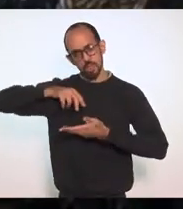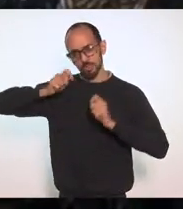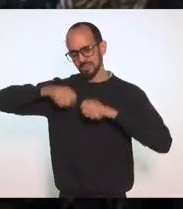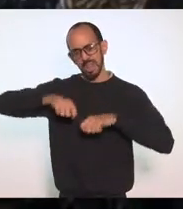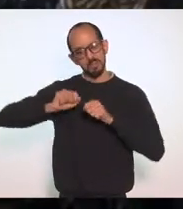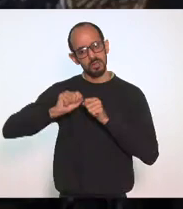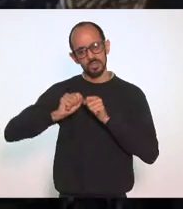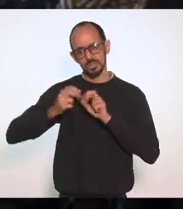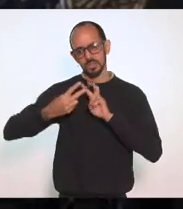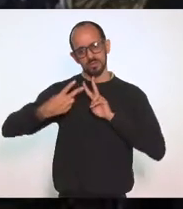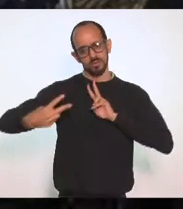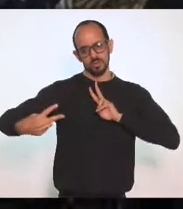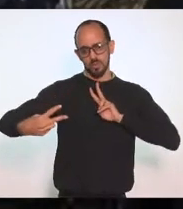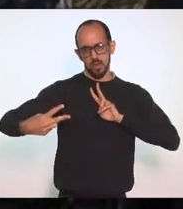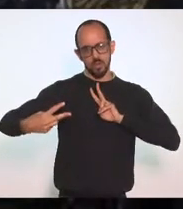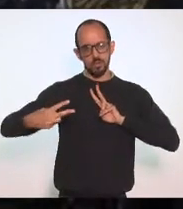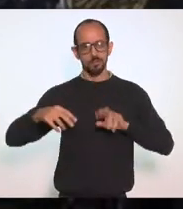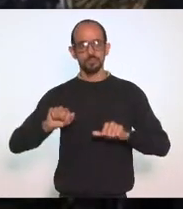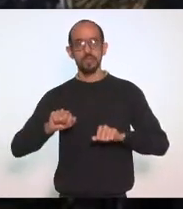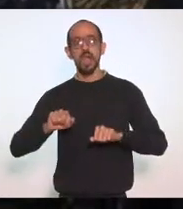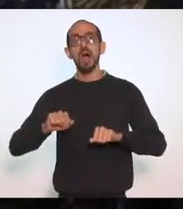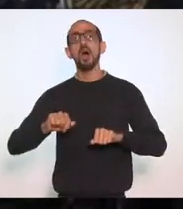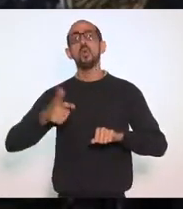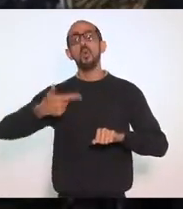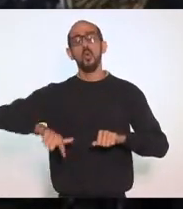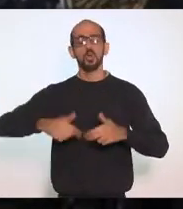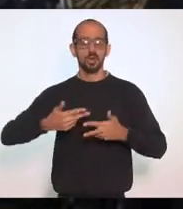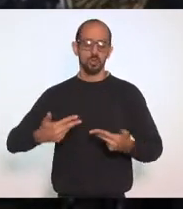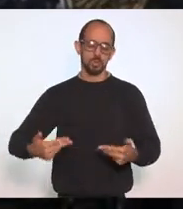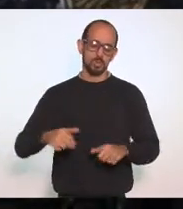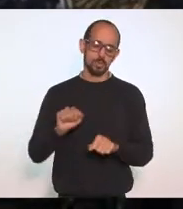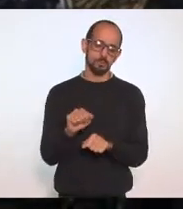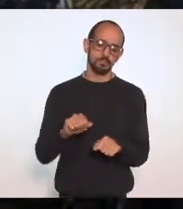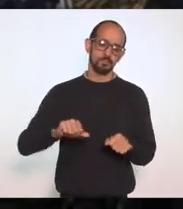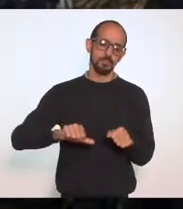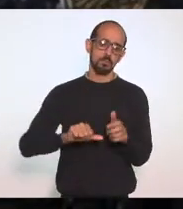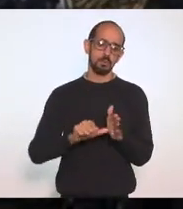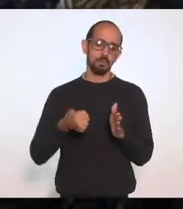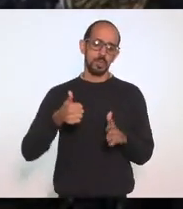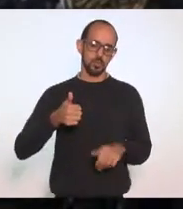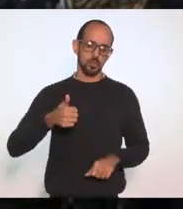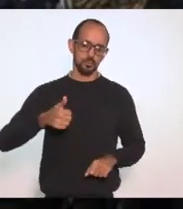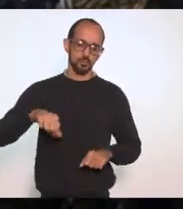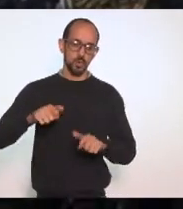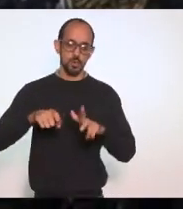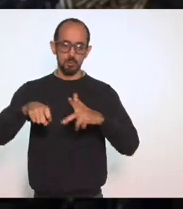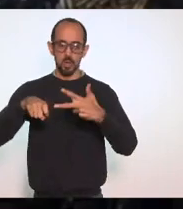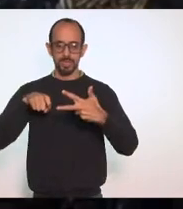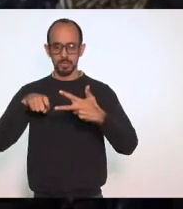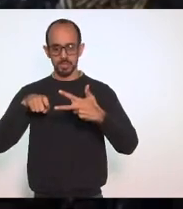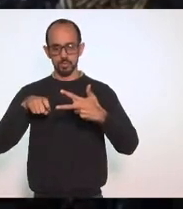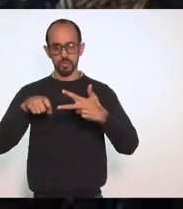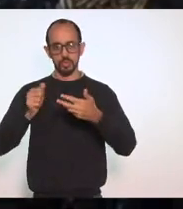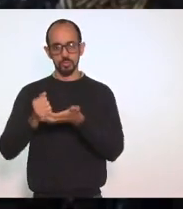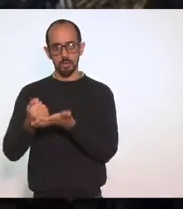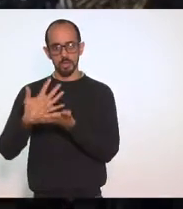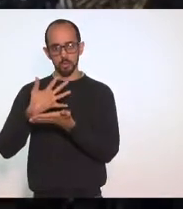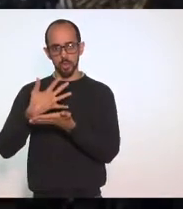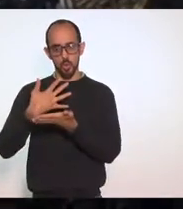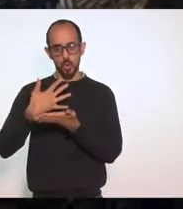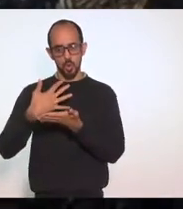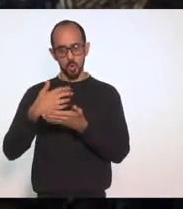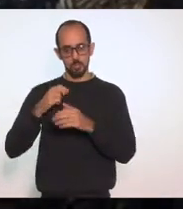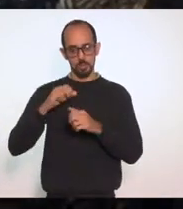como outras fazem. Presidente, as duas questões. A primeira, o Poder Executivo mandou uma mensagem para a casa